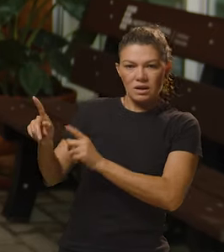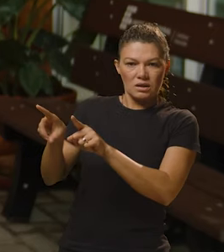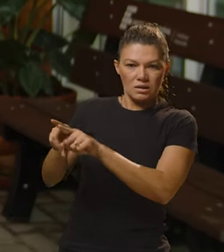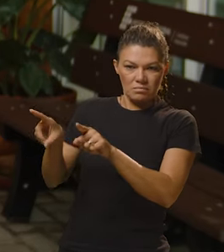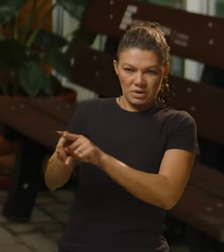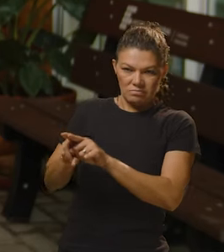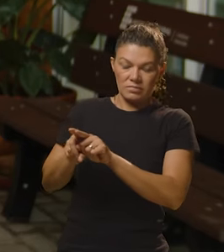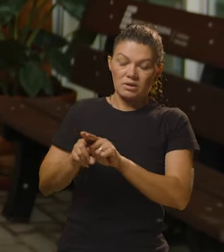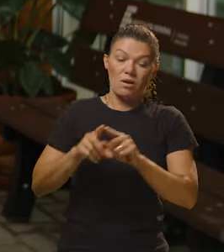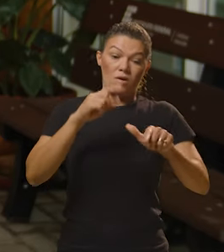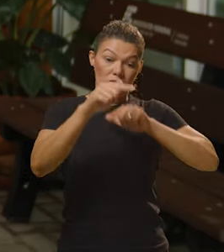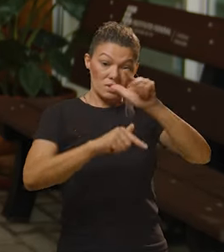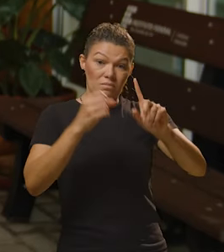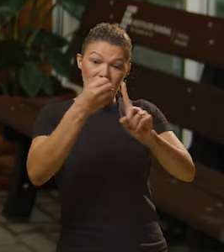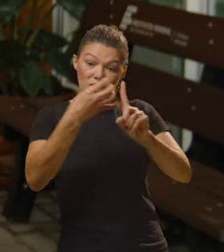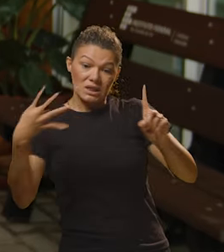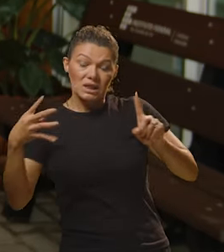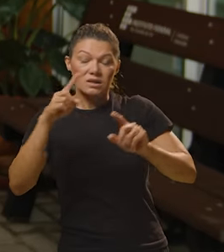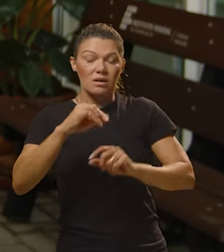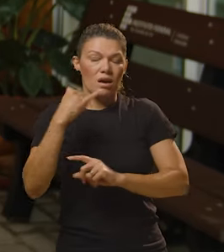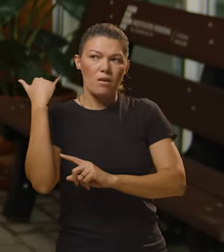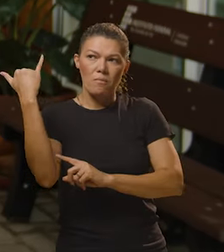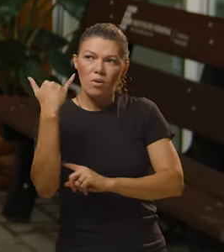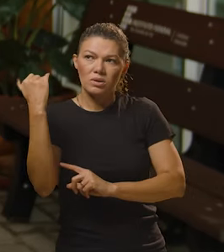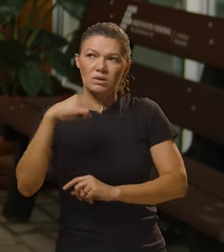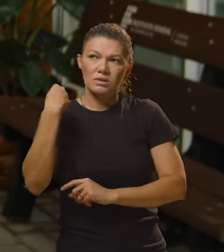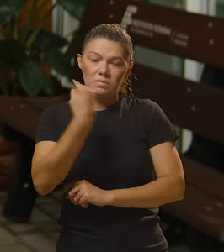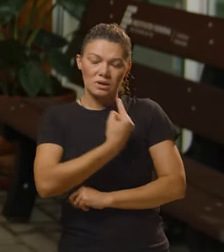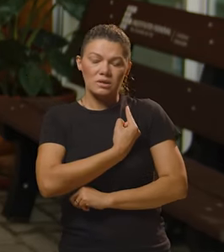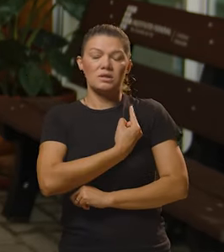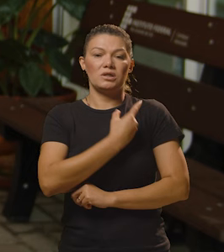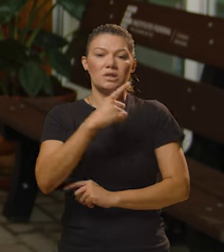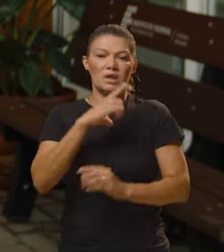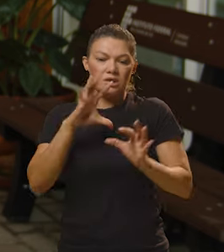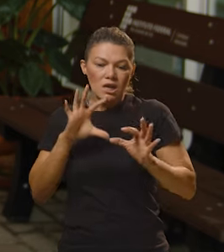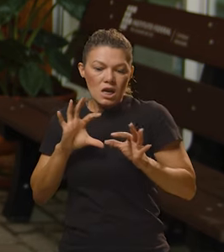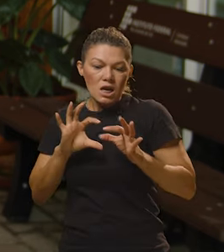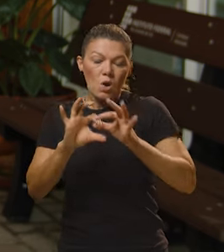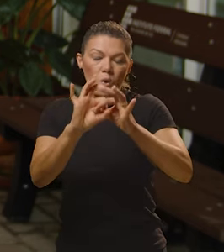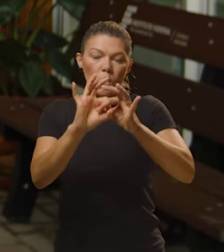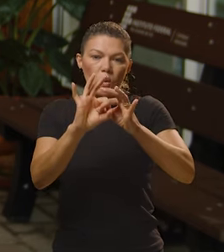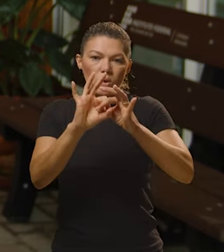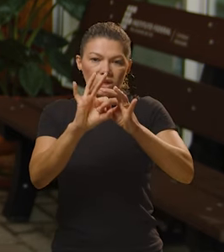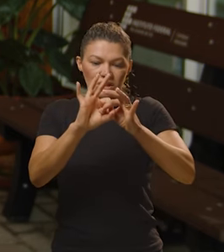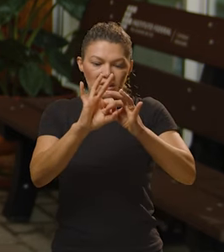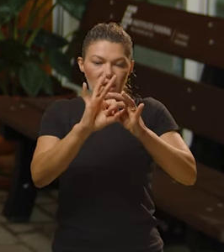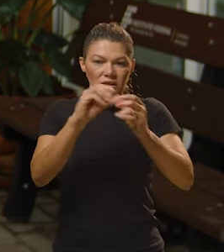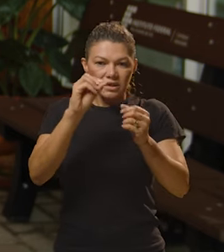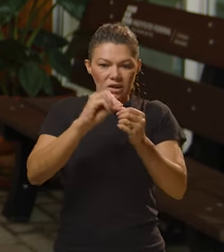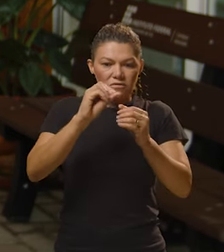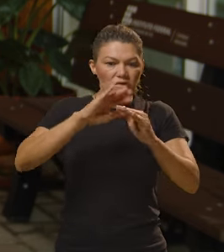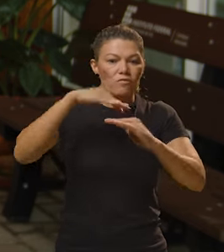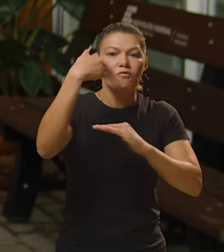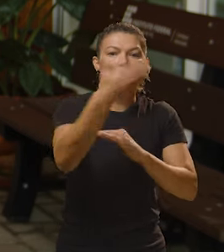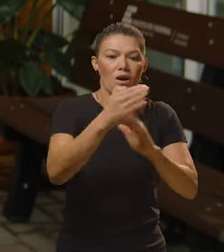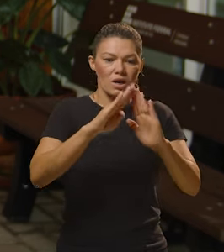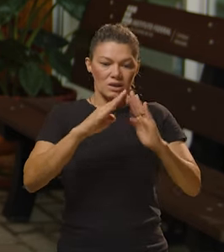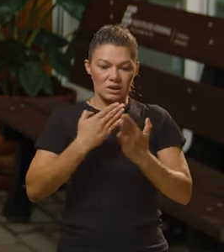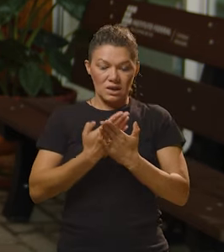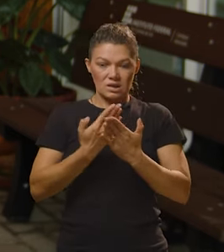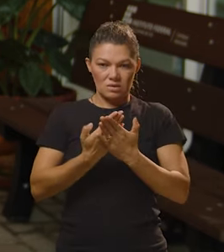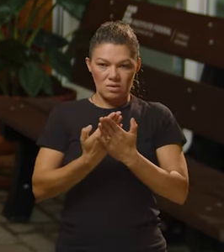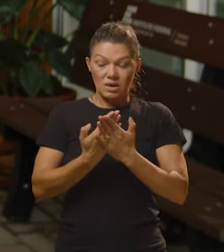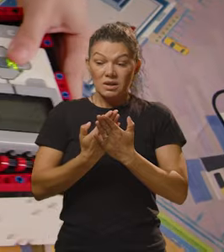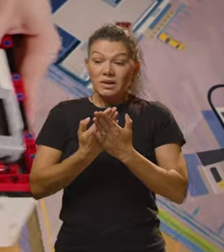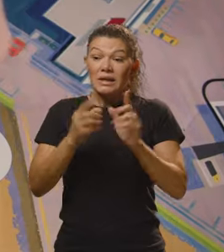As ações de extensão, elas são fundamentais para que a gente esteja conectado com o que é produzido para fora dos muros